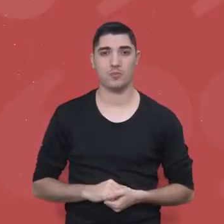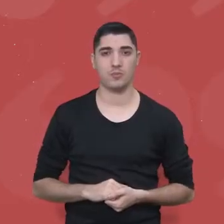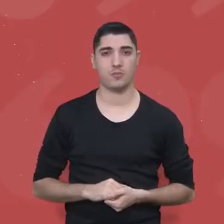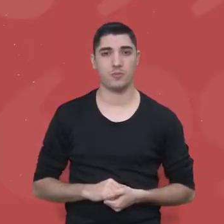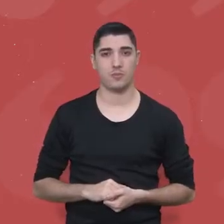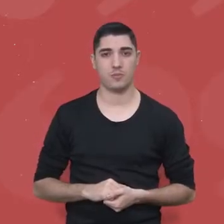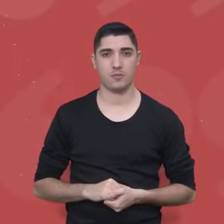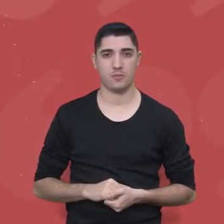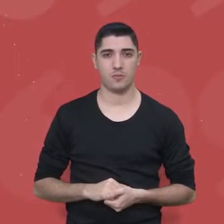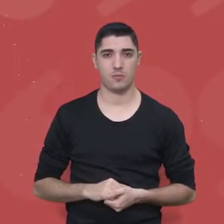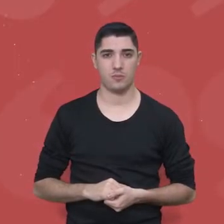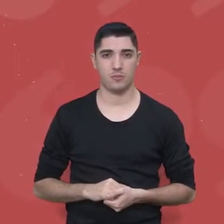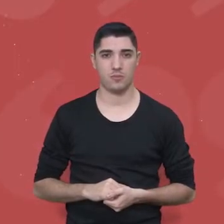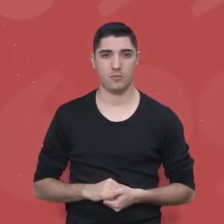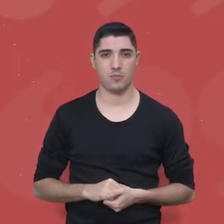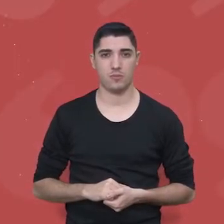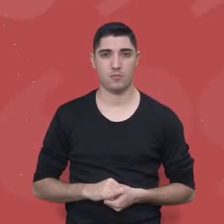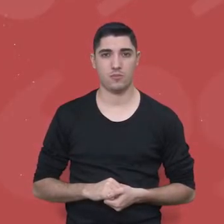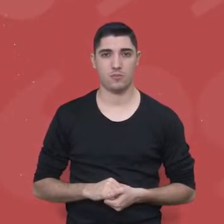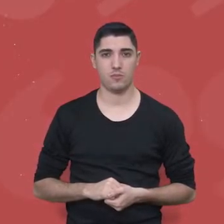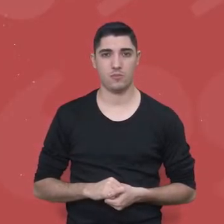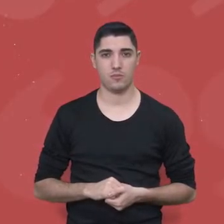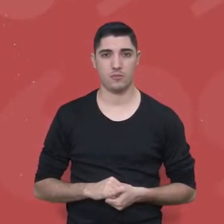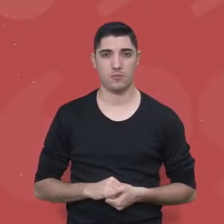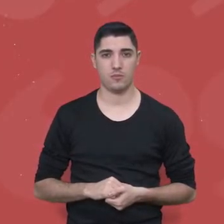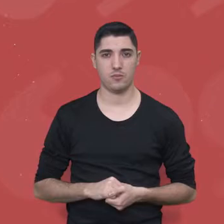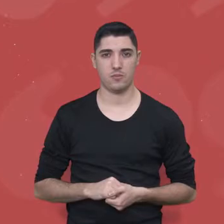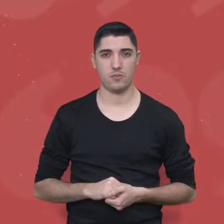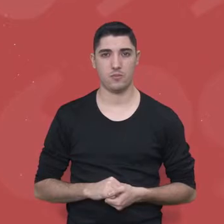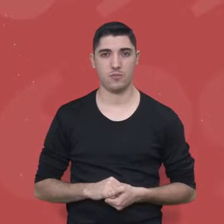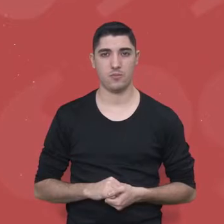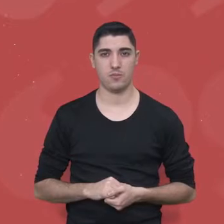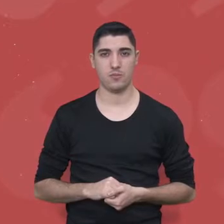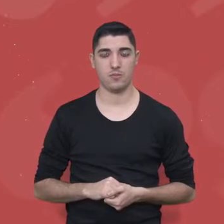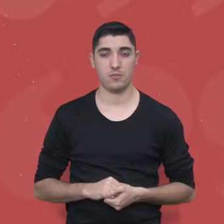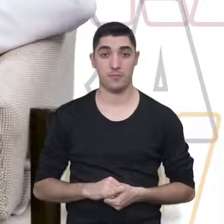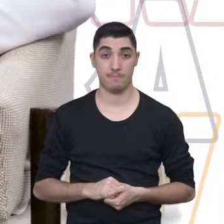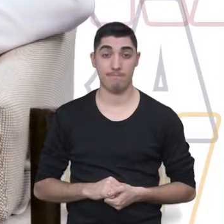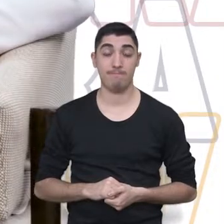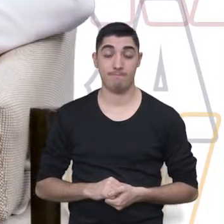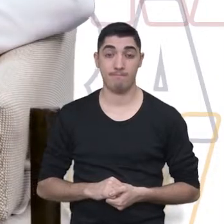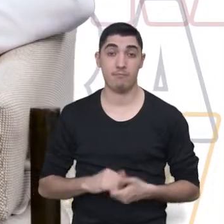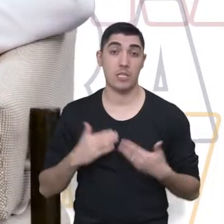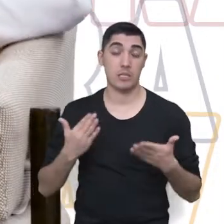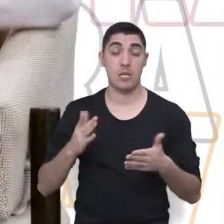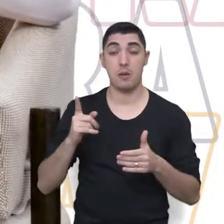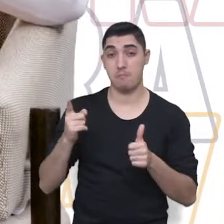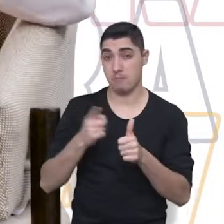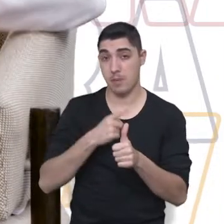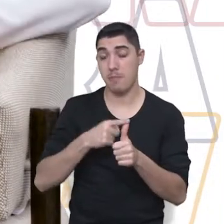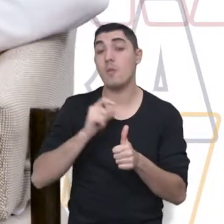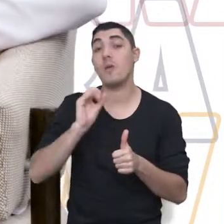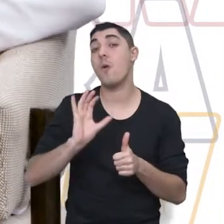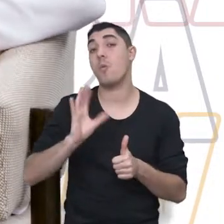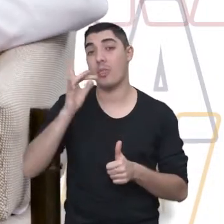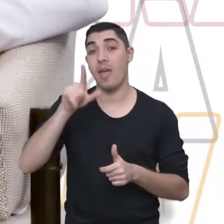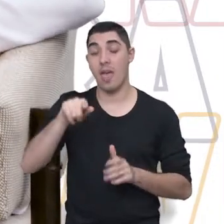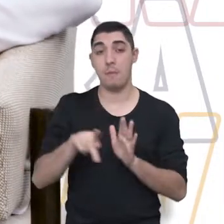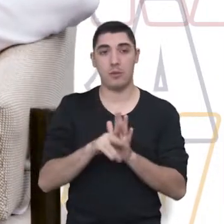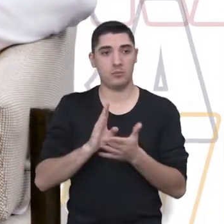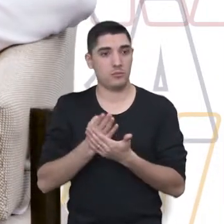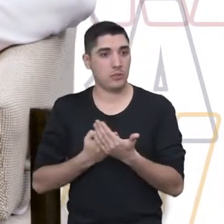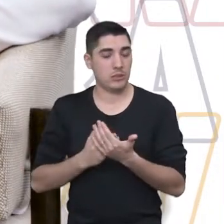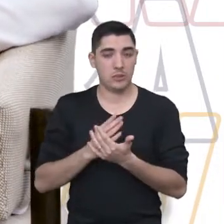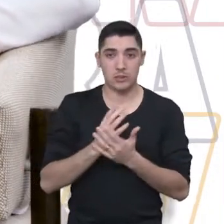Quais são as reações mais comuns durante a fase do luto? Inicialmente, óbvio, o desespero.